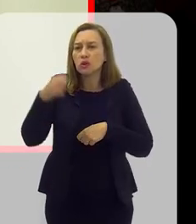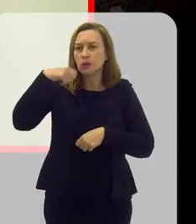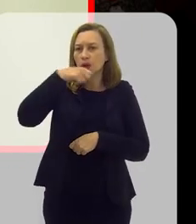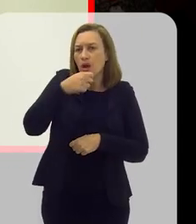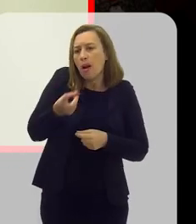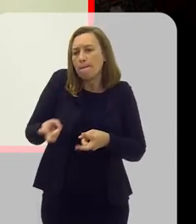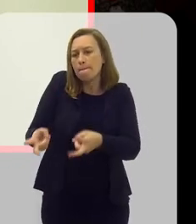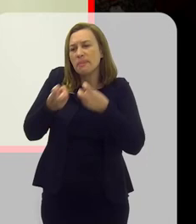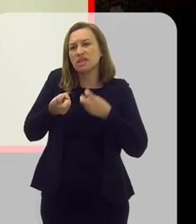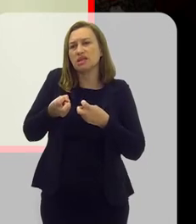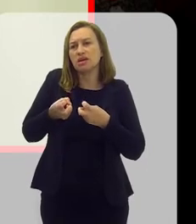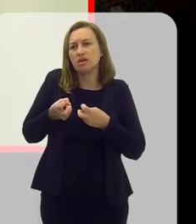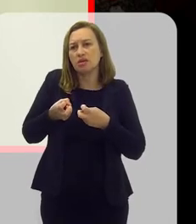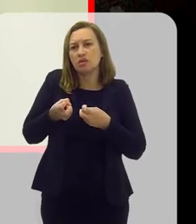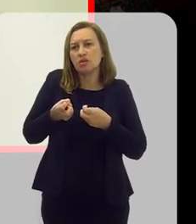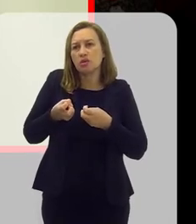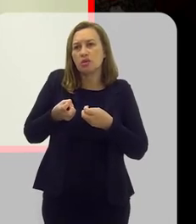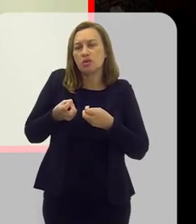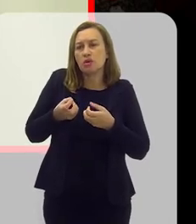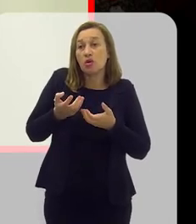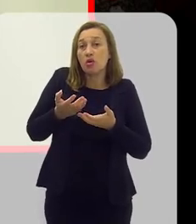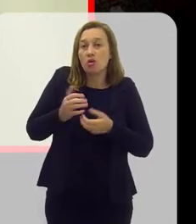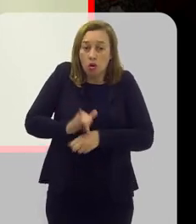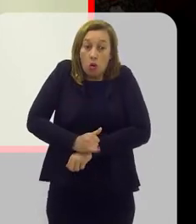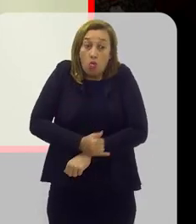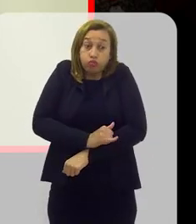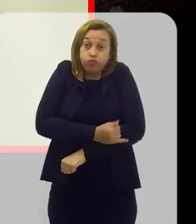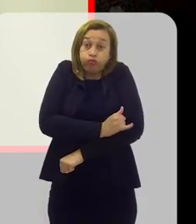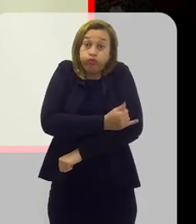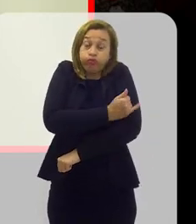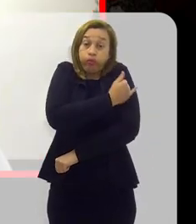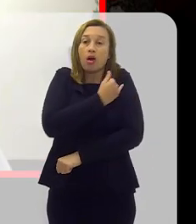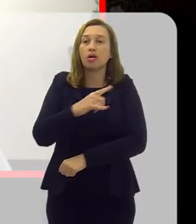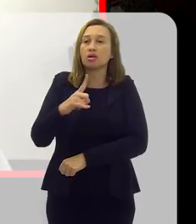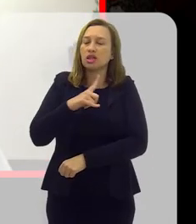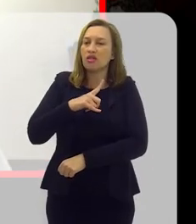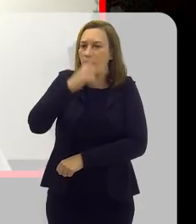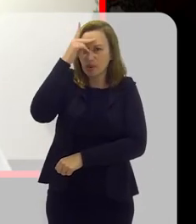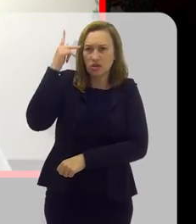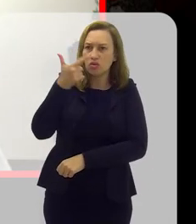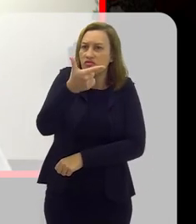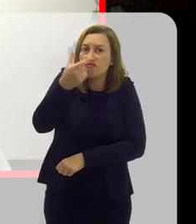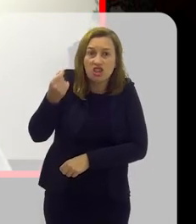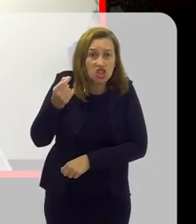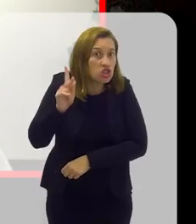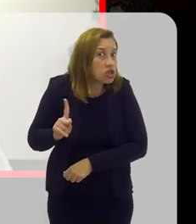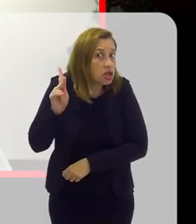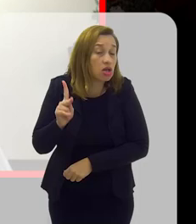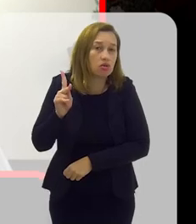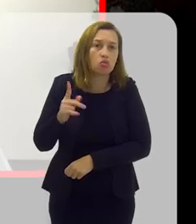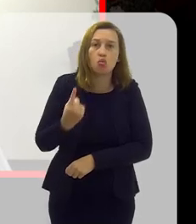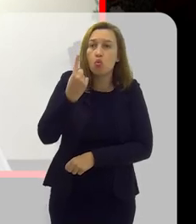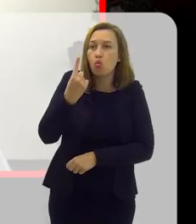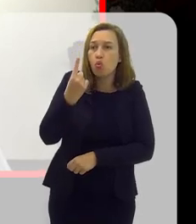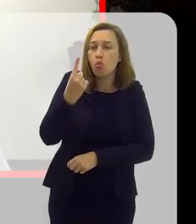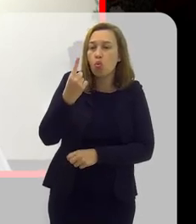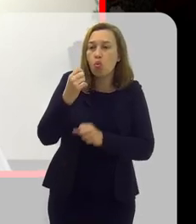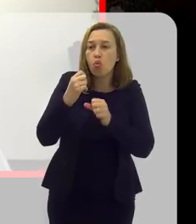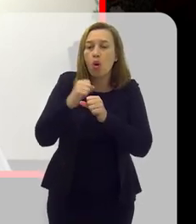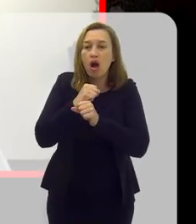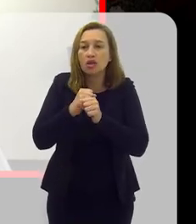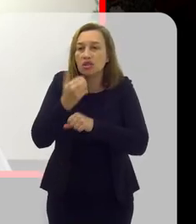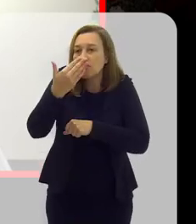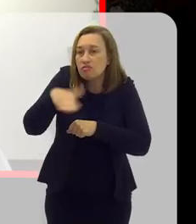percebeu um ganho de peso exagerado. Eu tive pacientes que ganhou 20 quilos em um ano e meio.